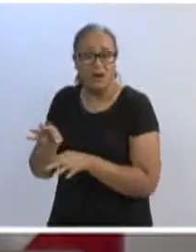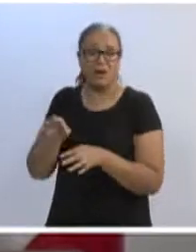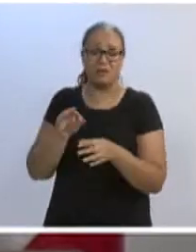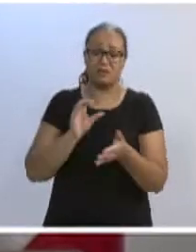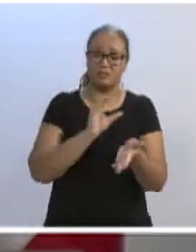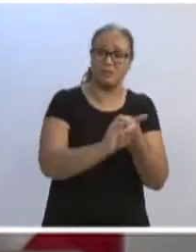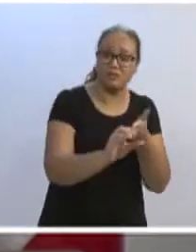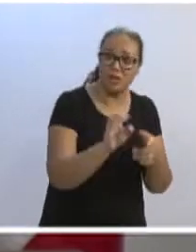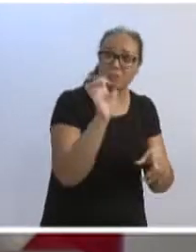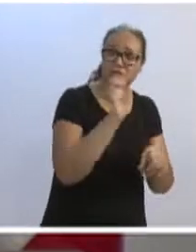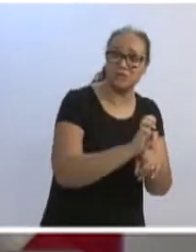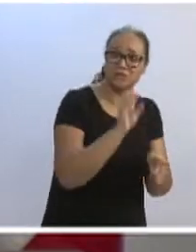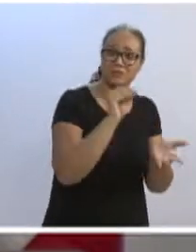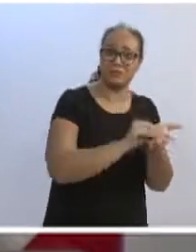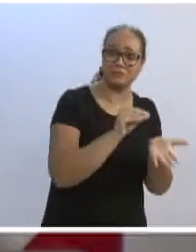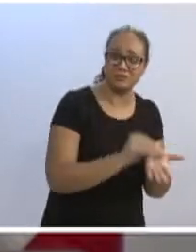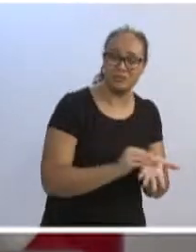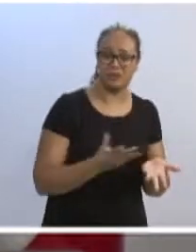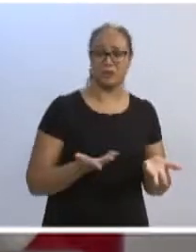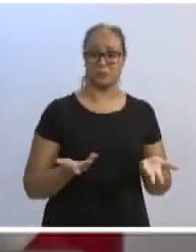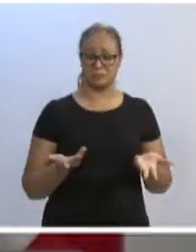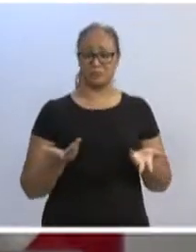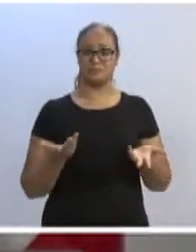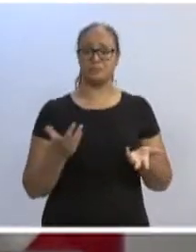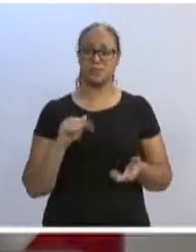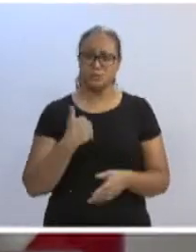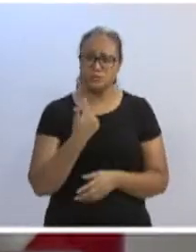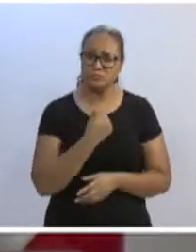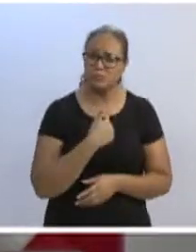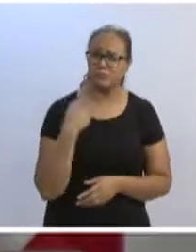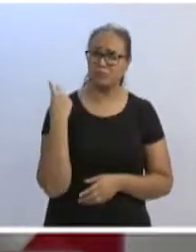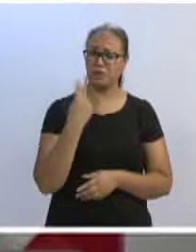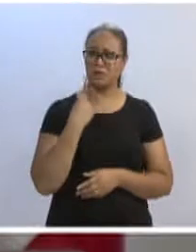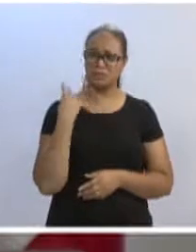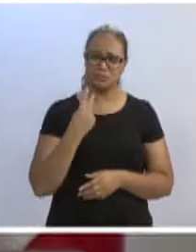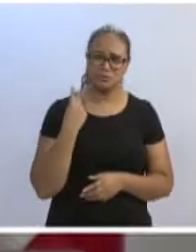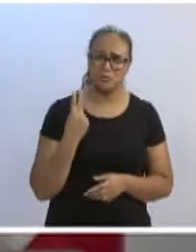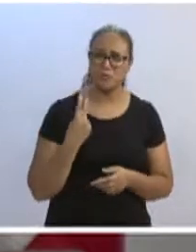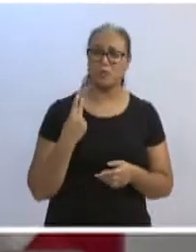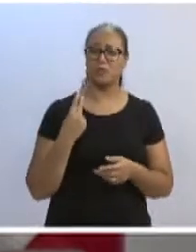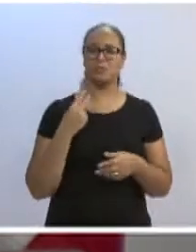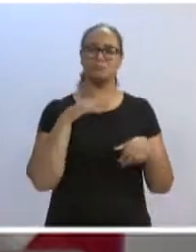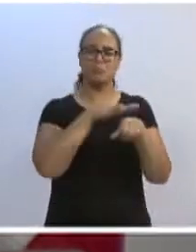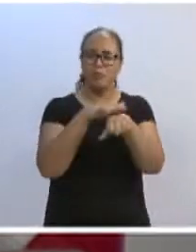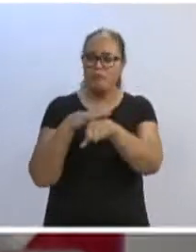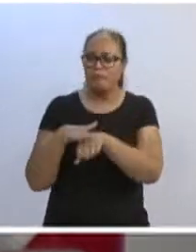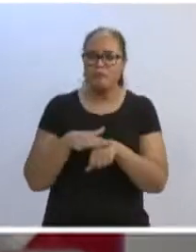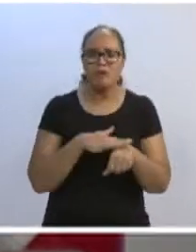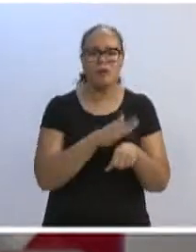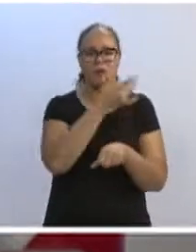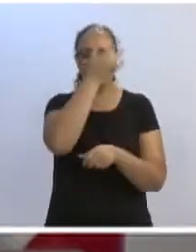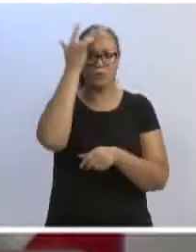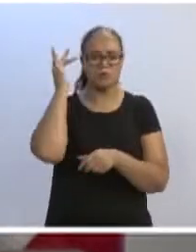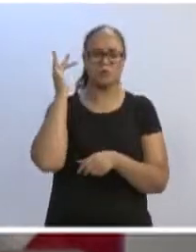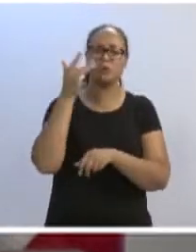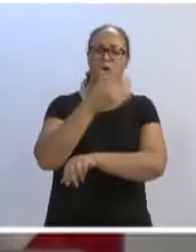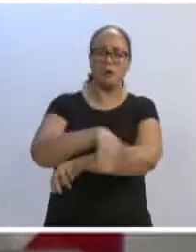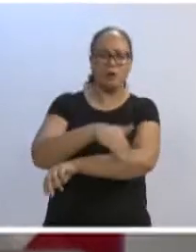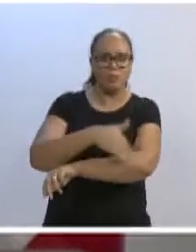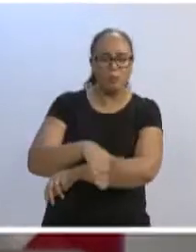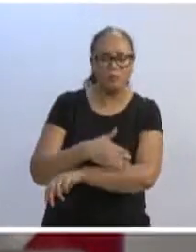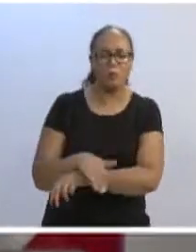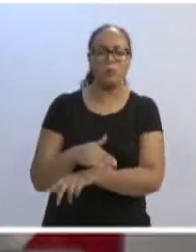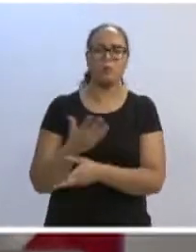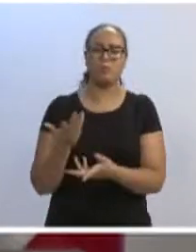todos nós vereadores, que vivemos nas ruas, conversando com as pessoas, que somos os maiores alvos das críticas,